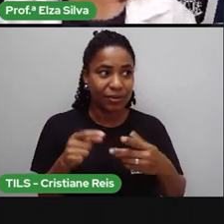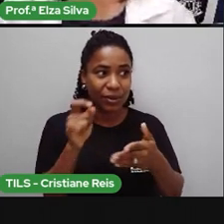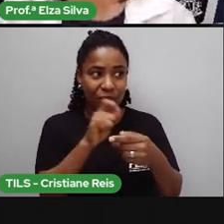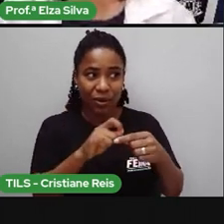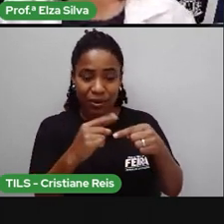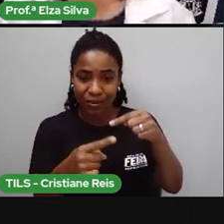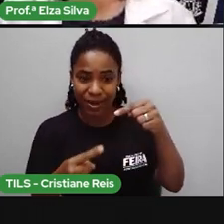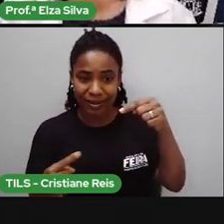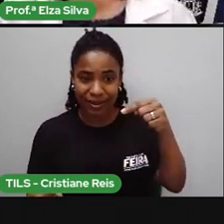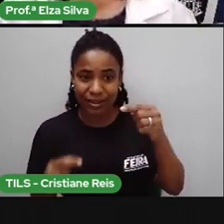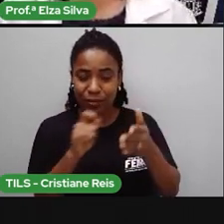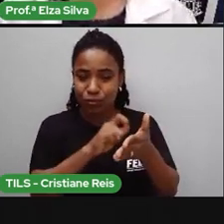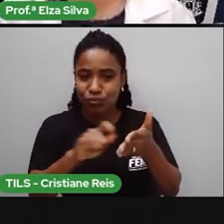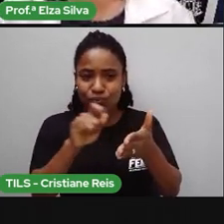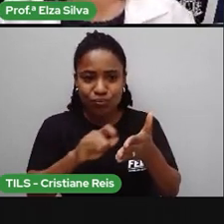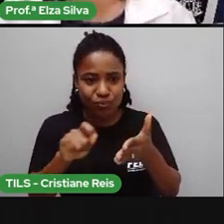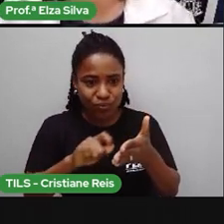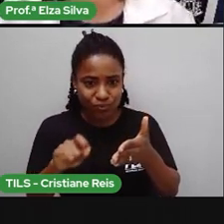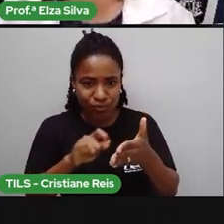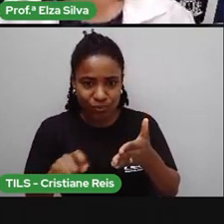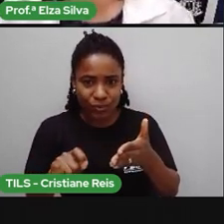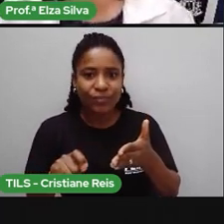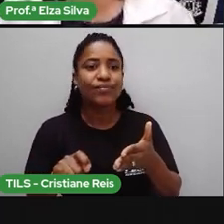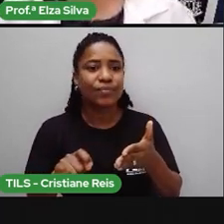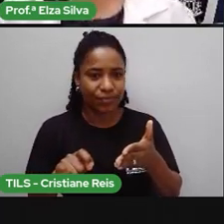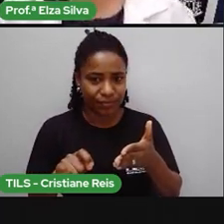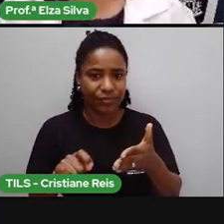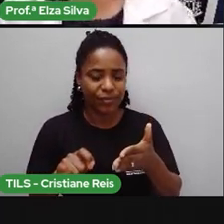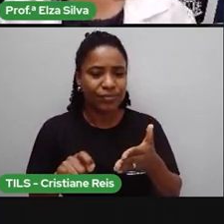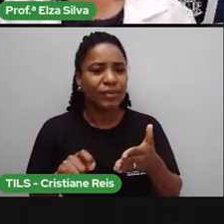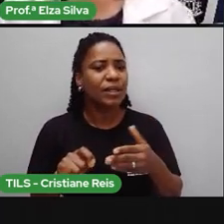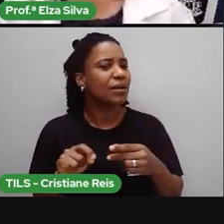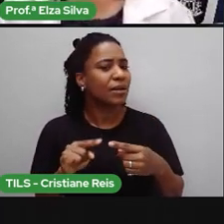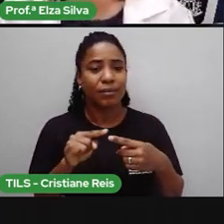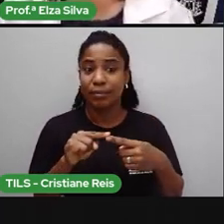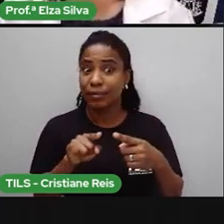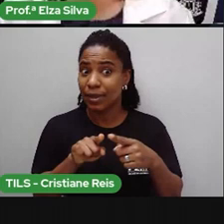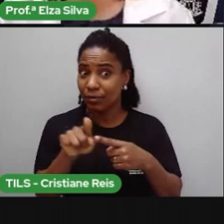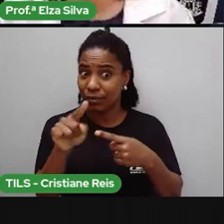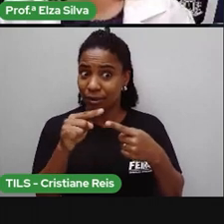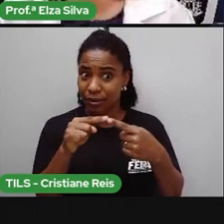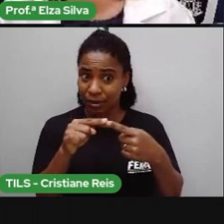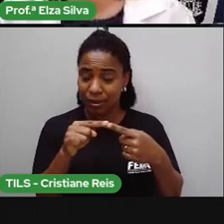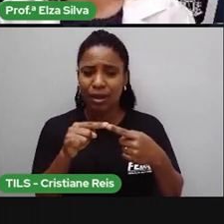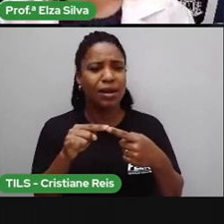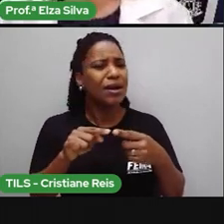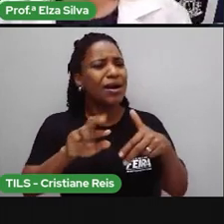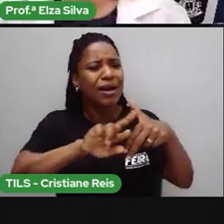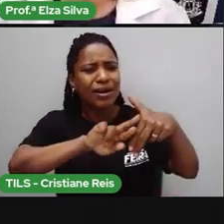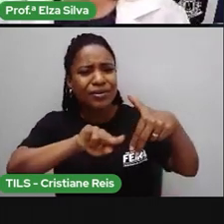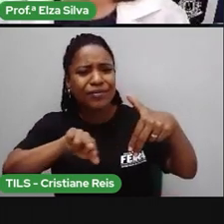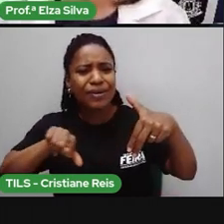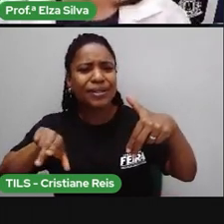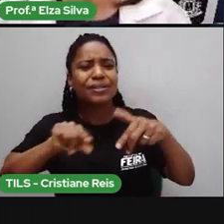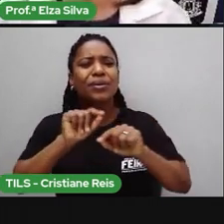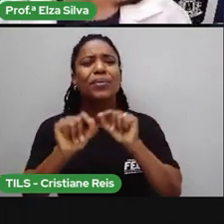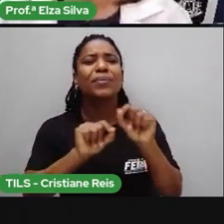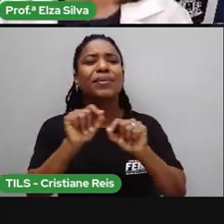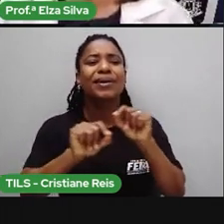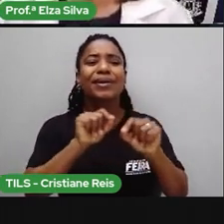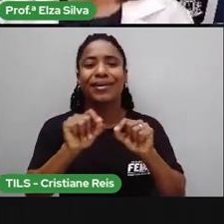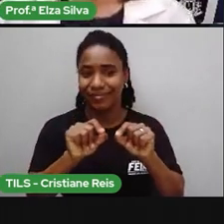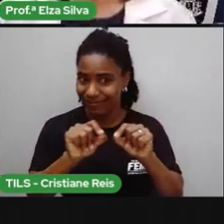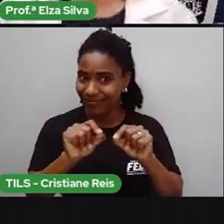reflexões. O que é diversidade? O que é diversidade? O que é diversidade?